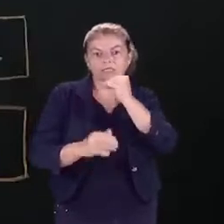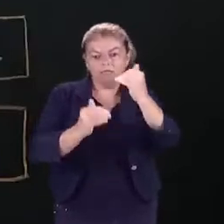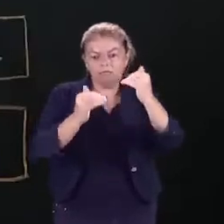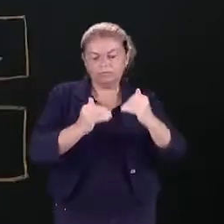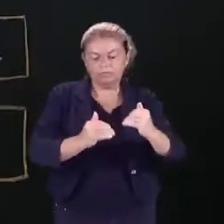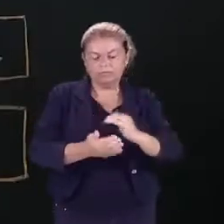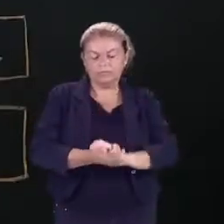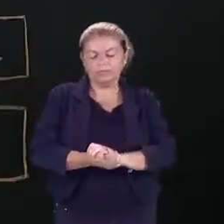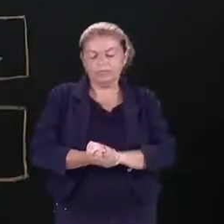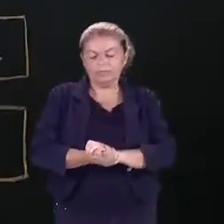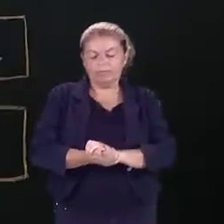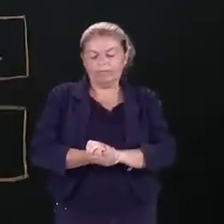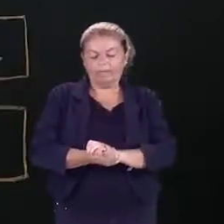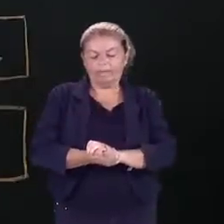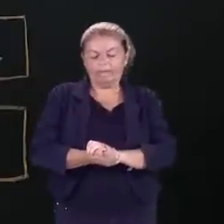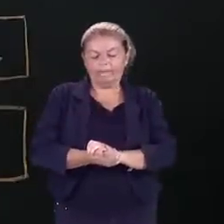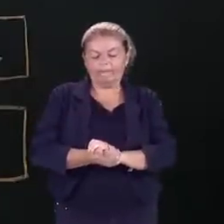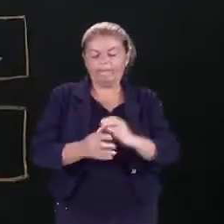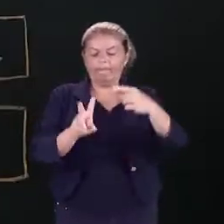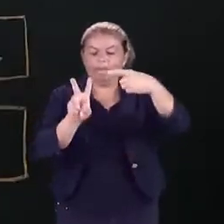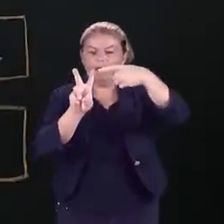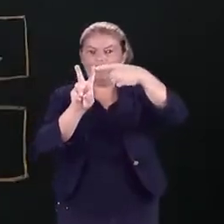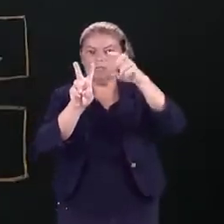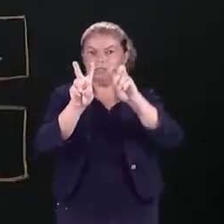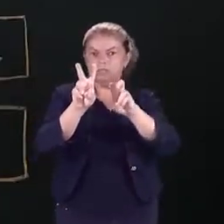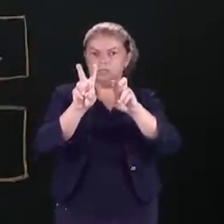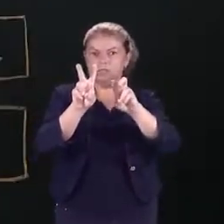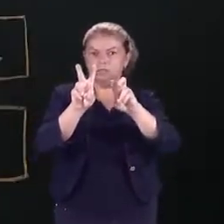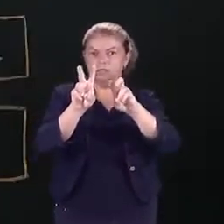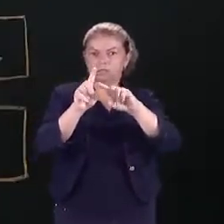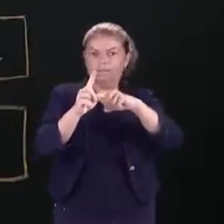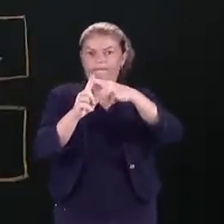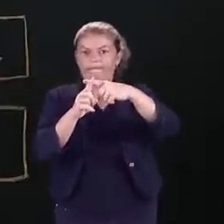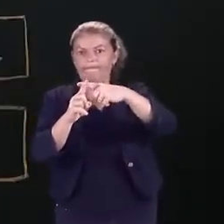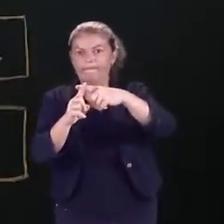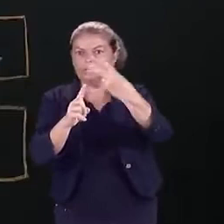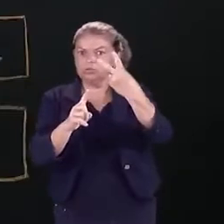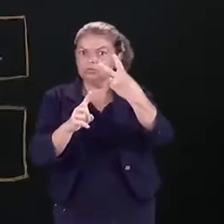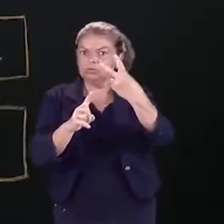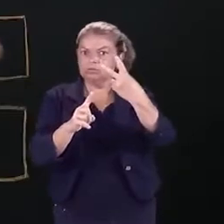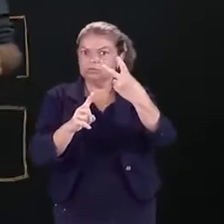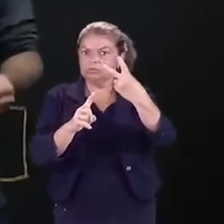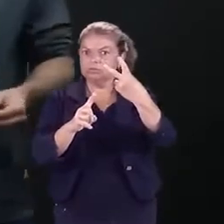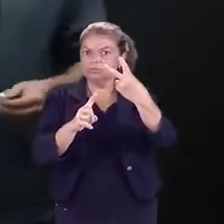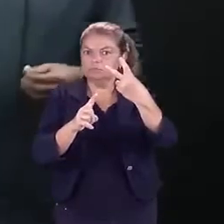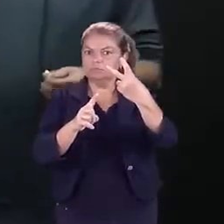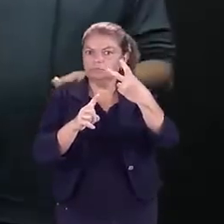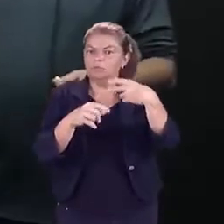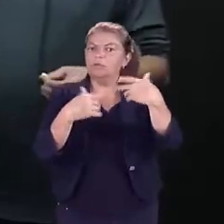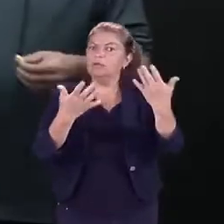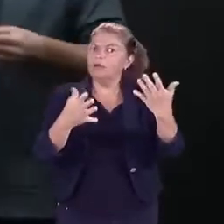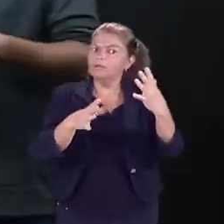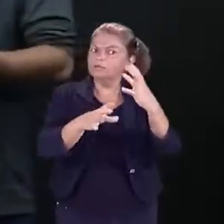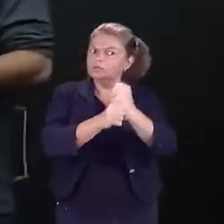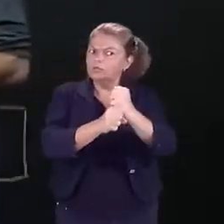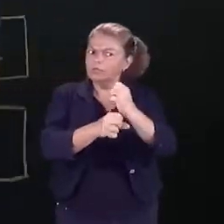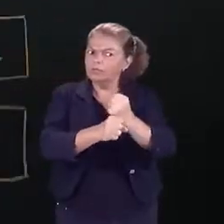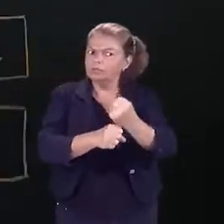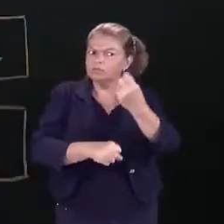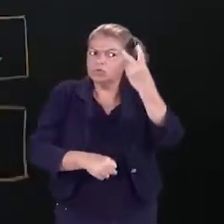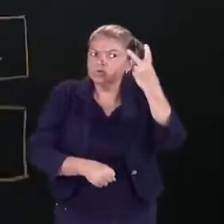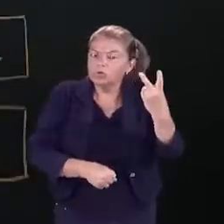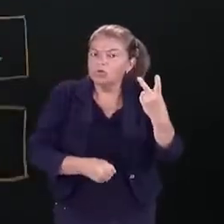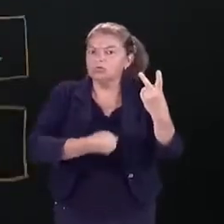embaixo tem o seguinte, olha só. A raiz quadrada de 5 mais 2. Opa! Se eu estou somando duas